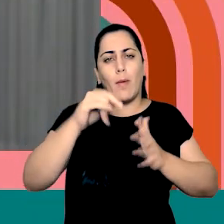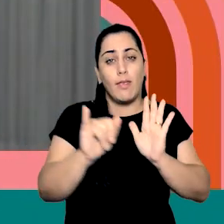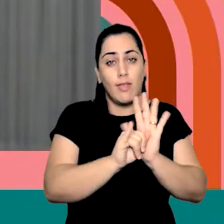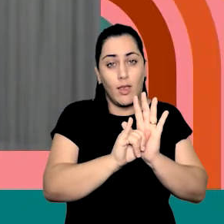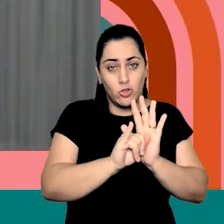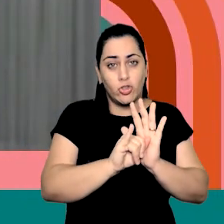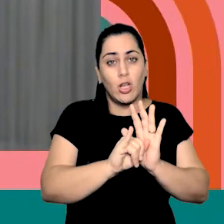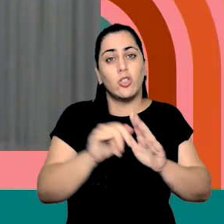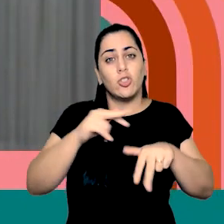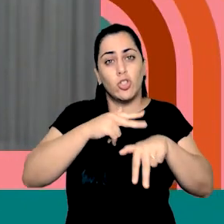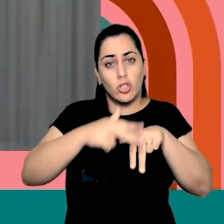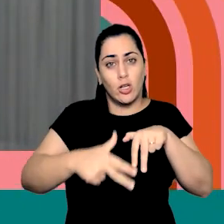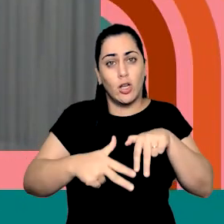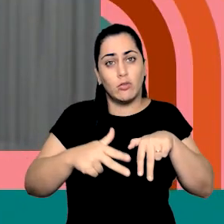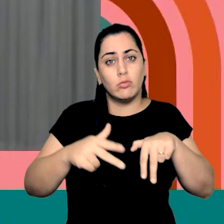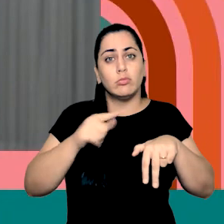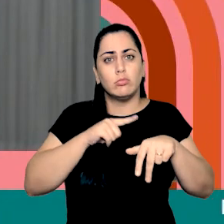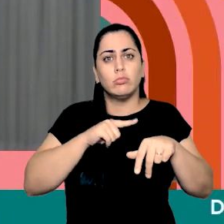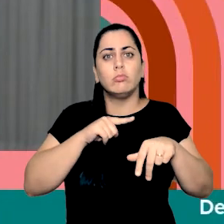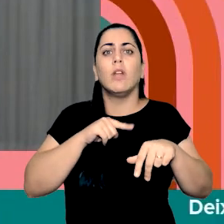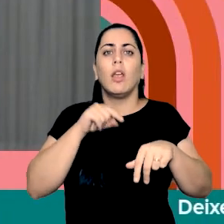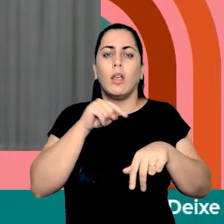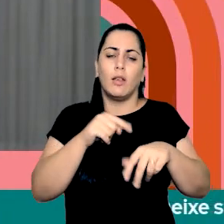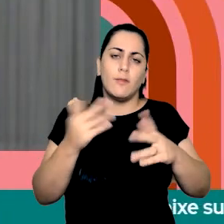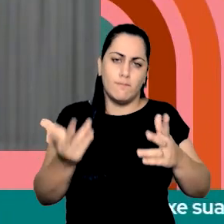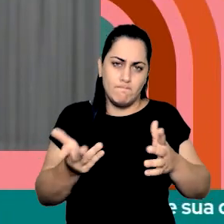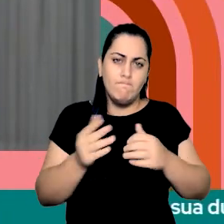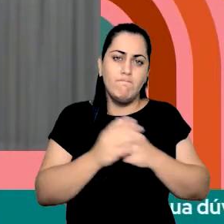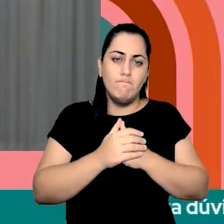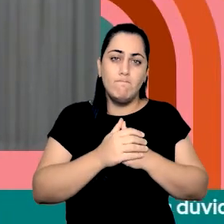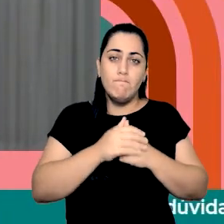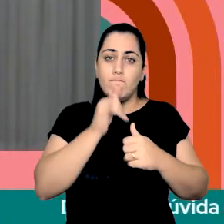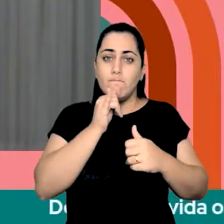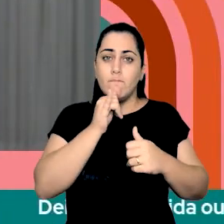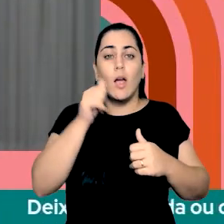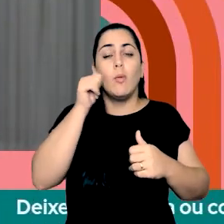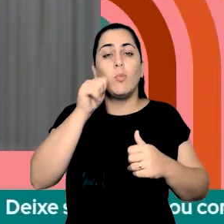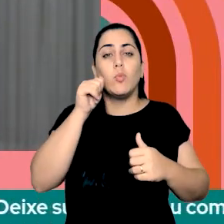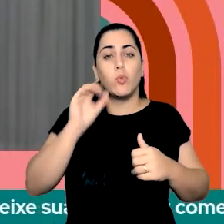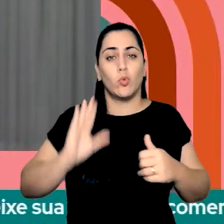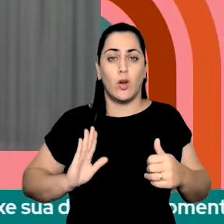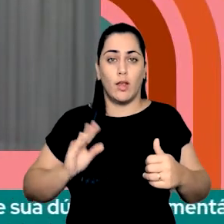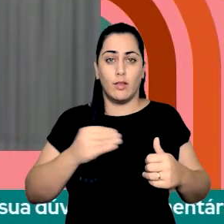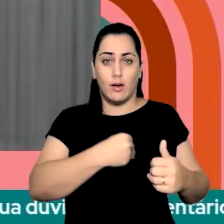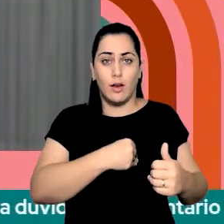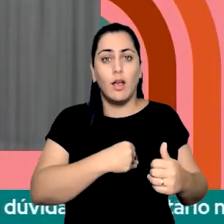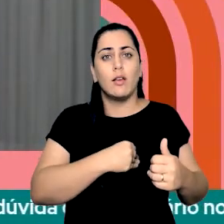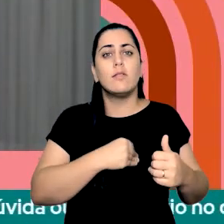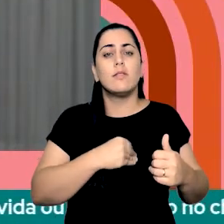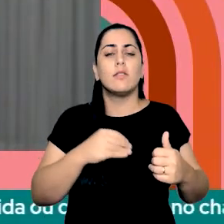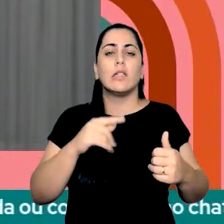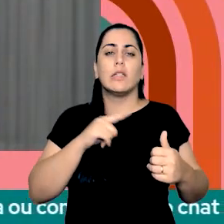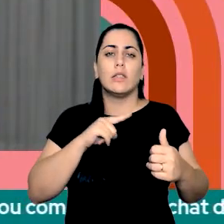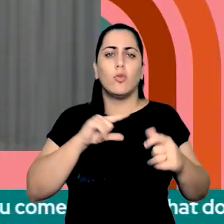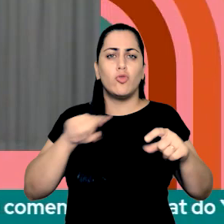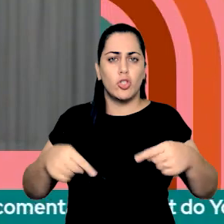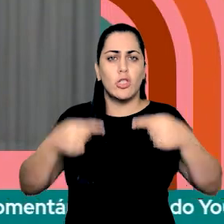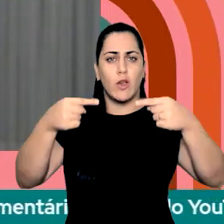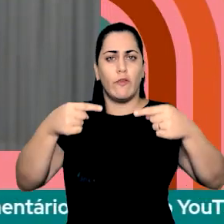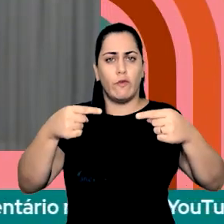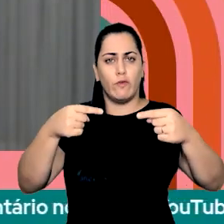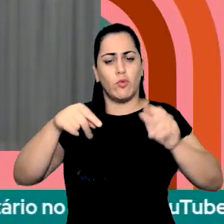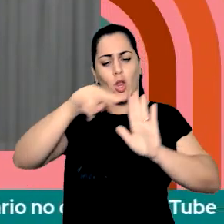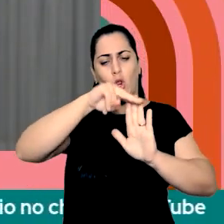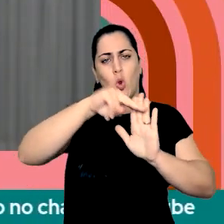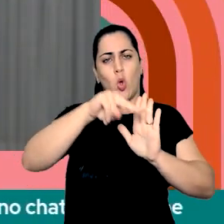identidade de gênero estão ali desafiados. Então, uma mulher trans, ela está desafiando a norma de gênero,